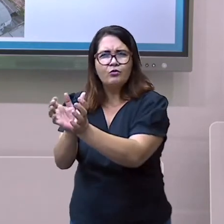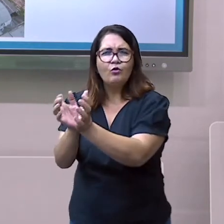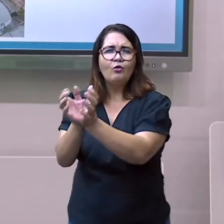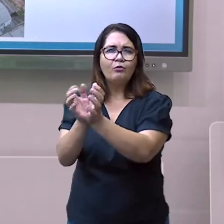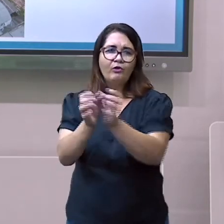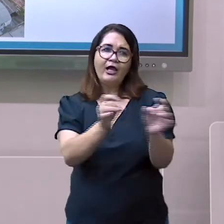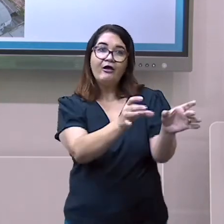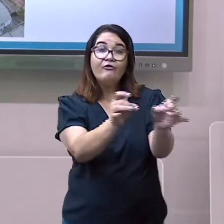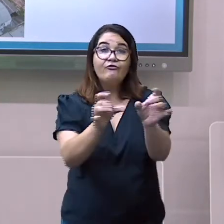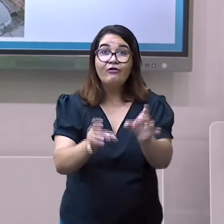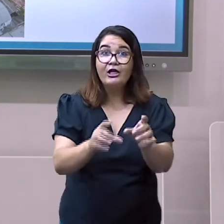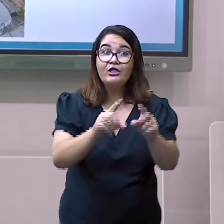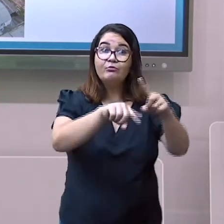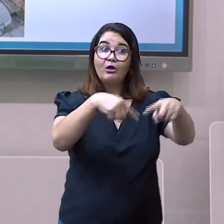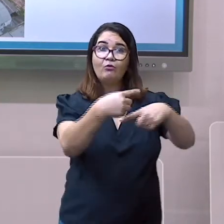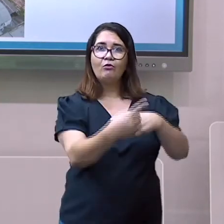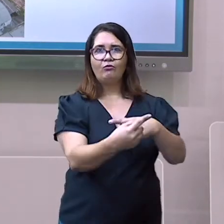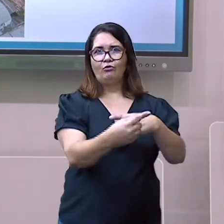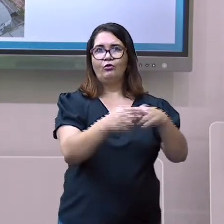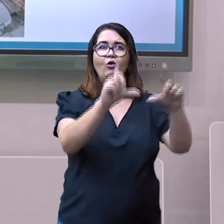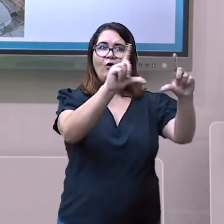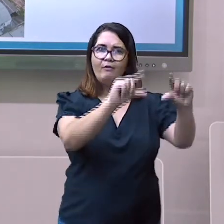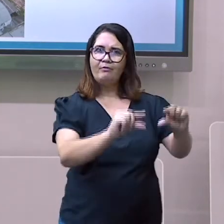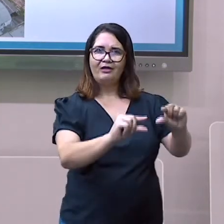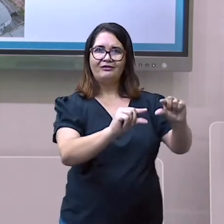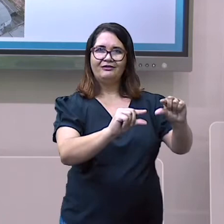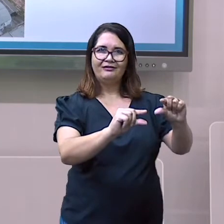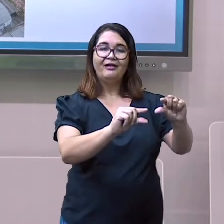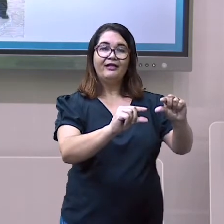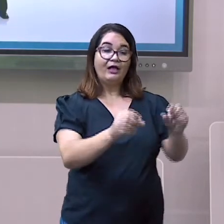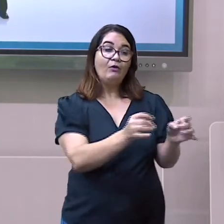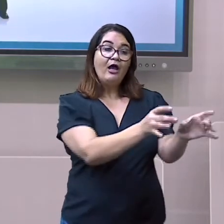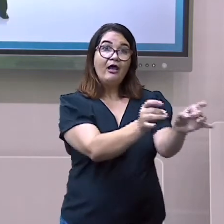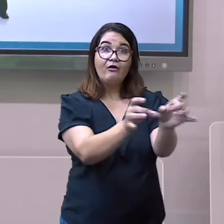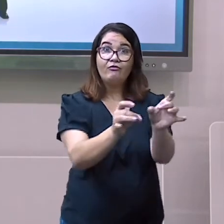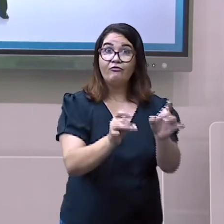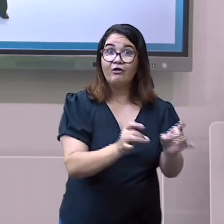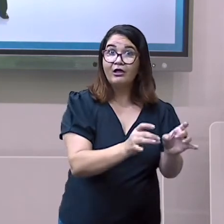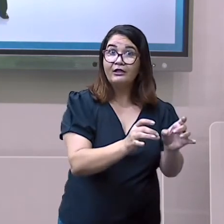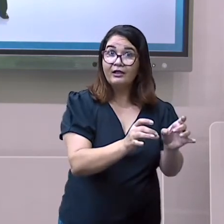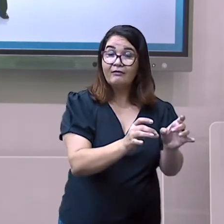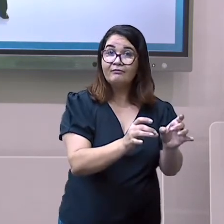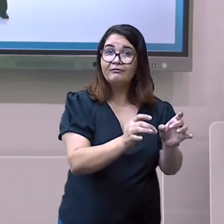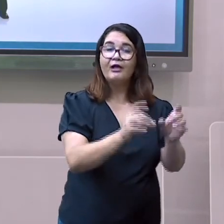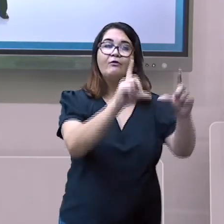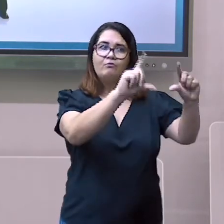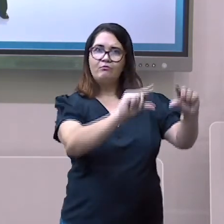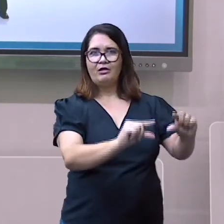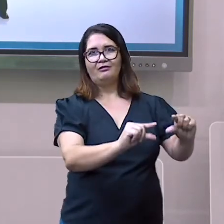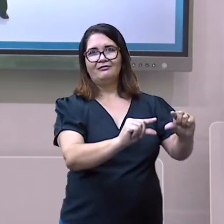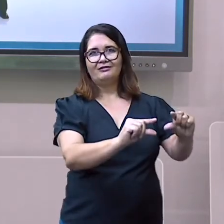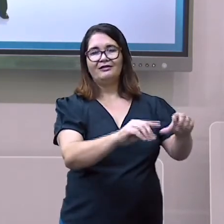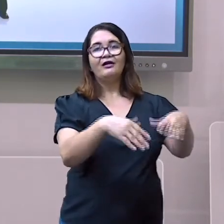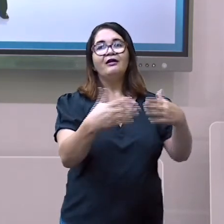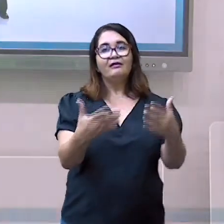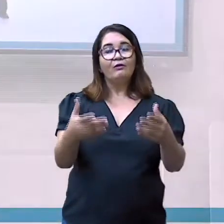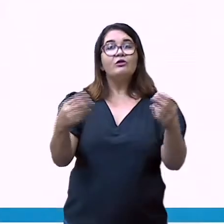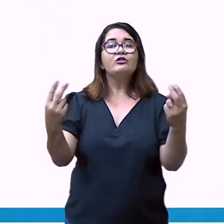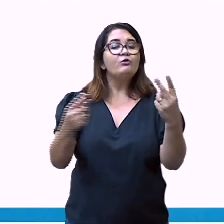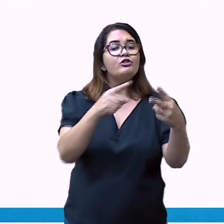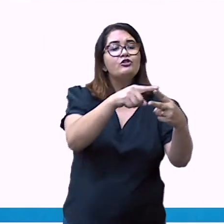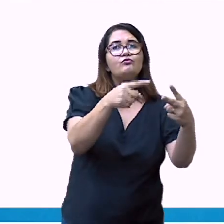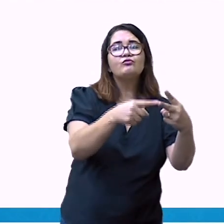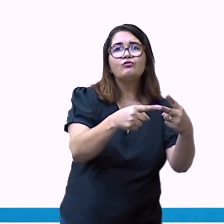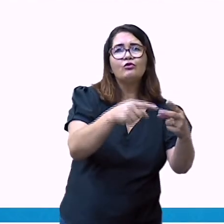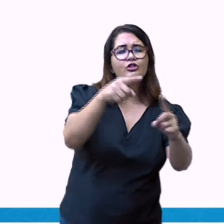atacadista. Nas cidades, também há prestação de serviço. Nesse